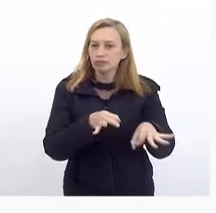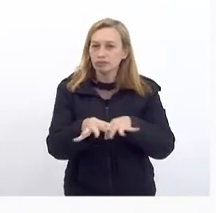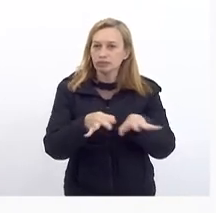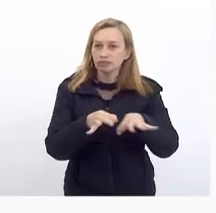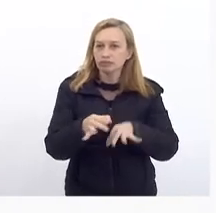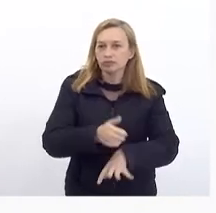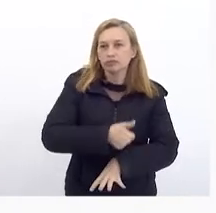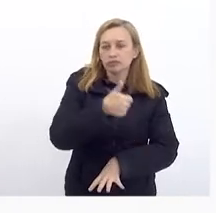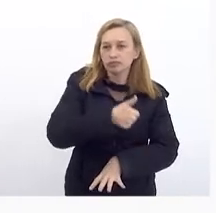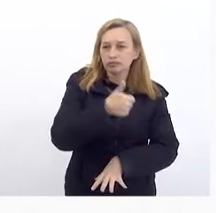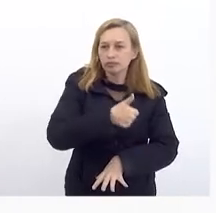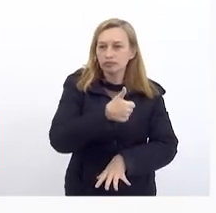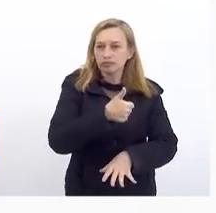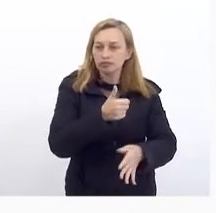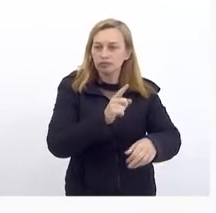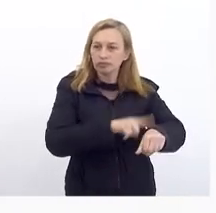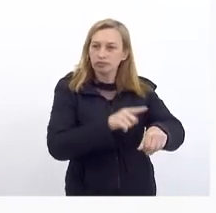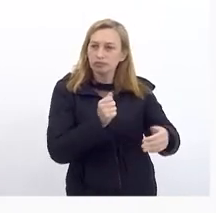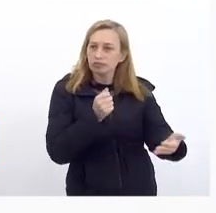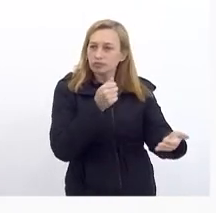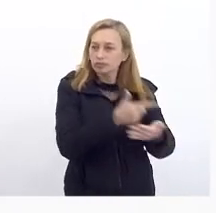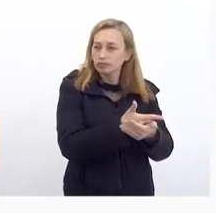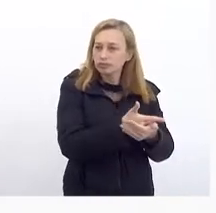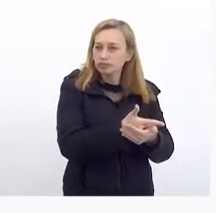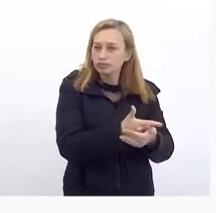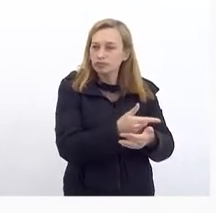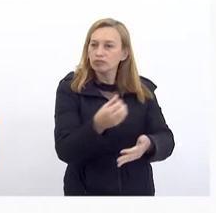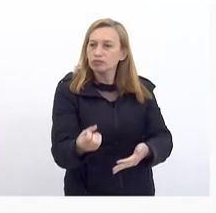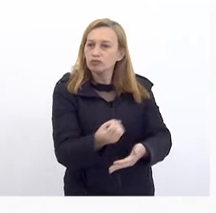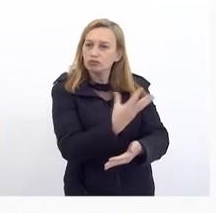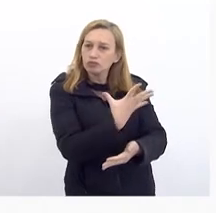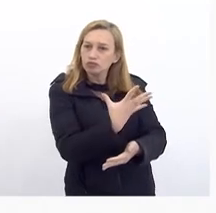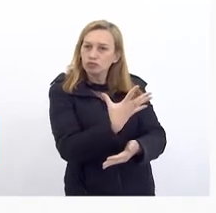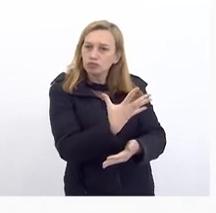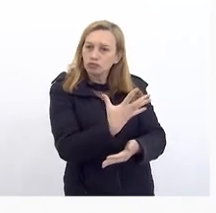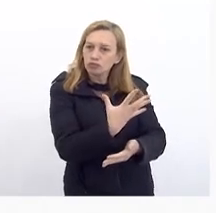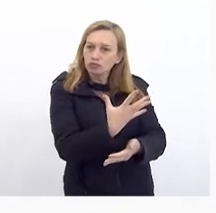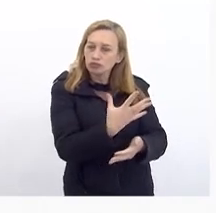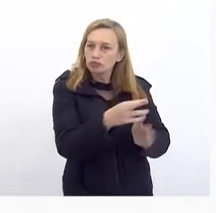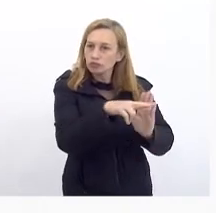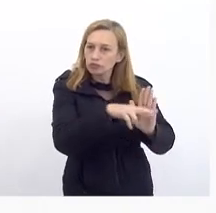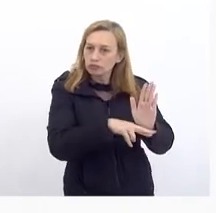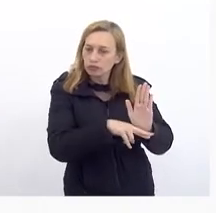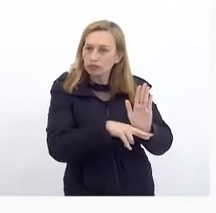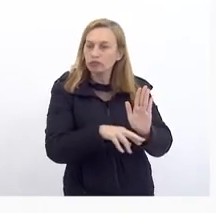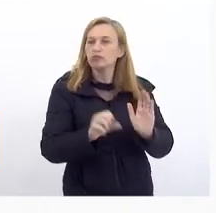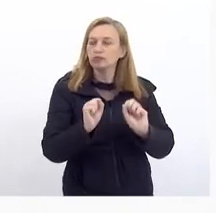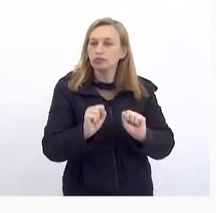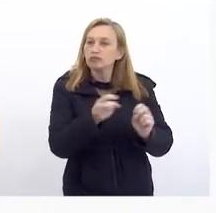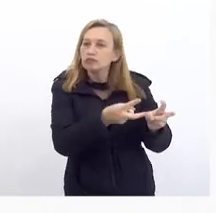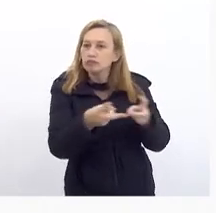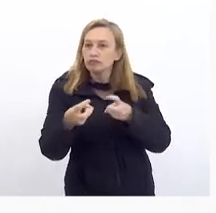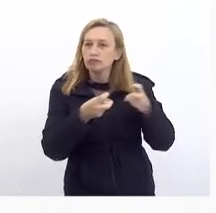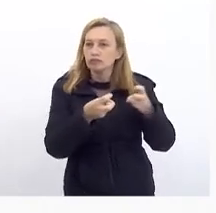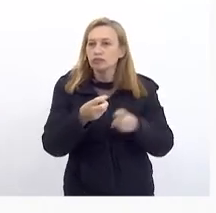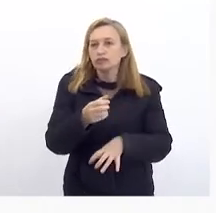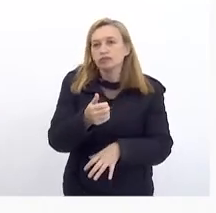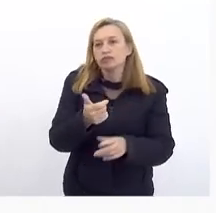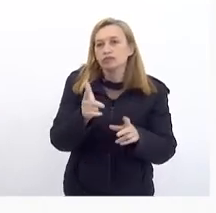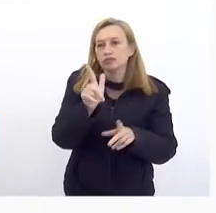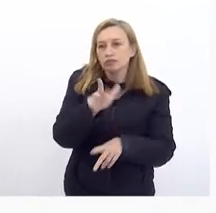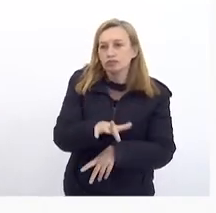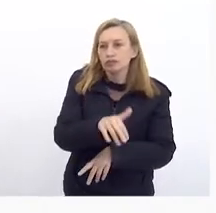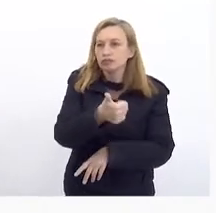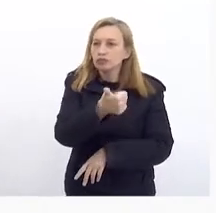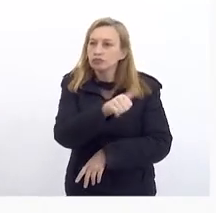primeira Parcela De pagamento Do novo Regime Por isso Os senhores Podem observar A diferença Dos 11 B para os 2